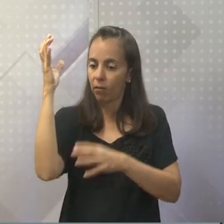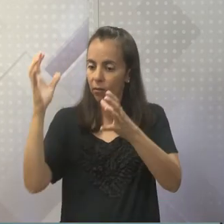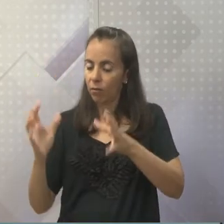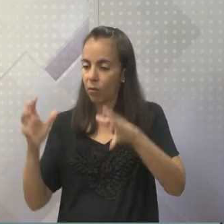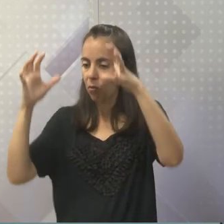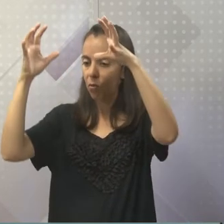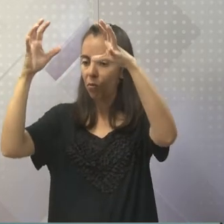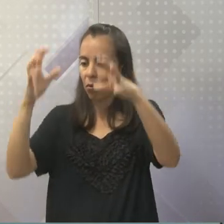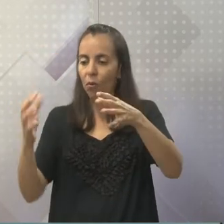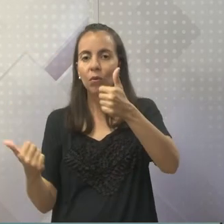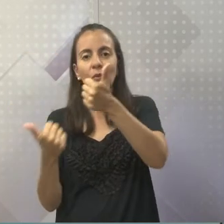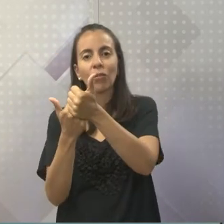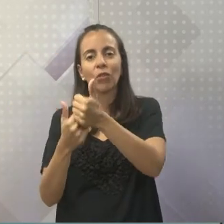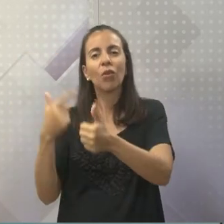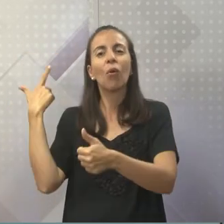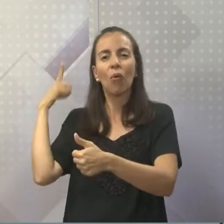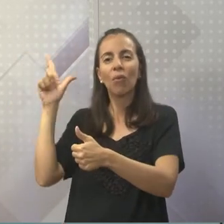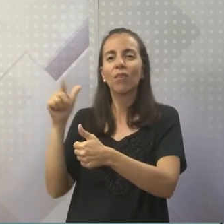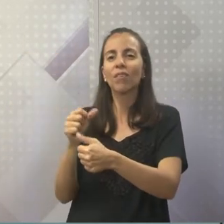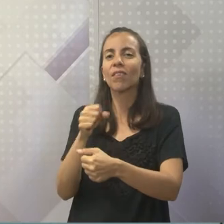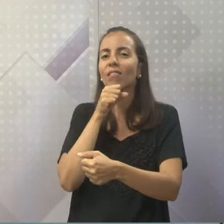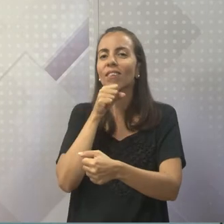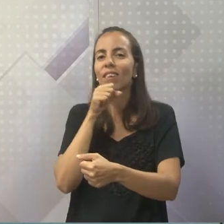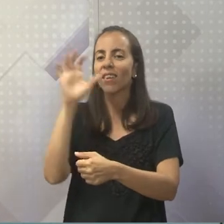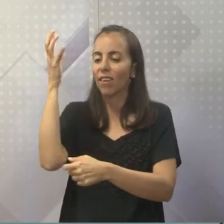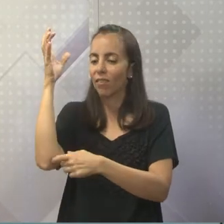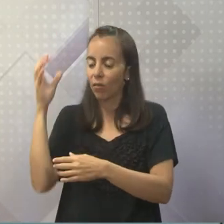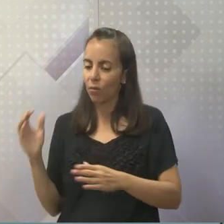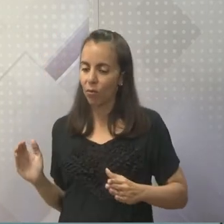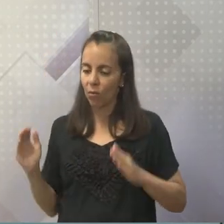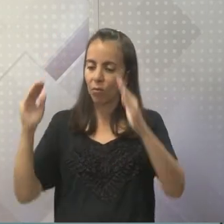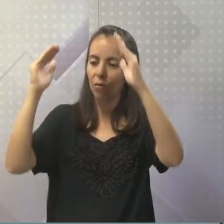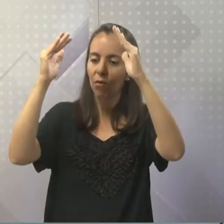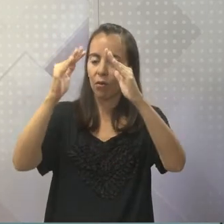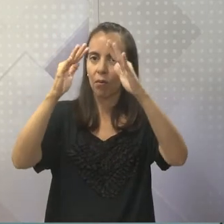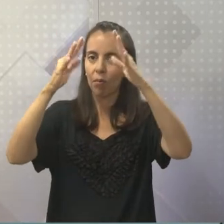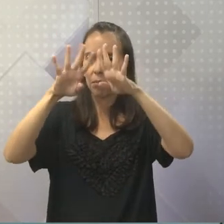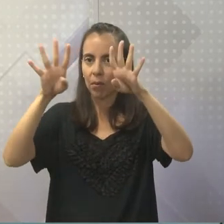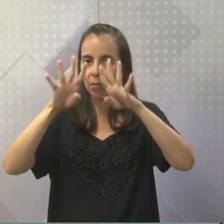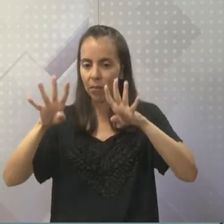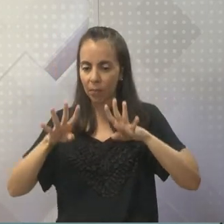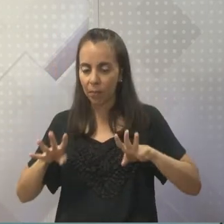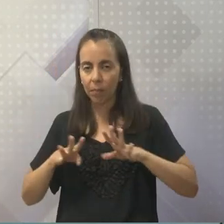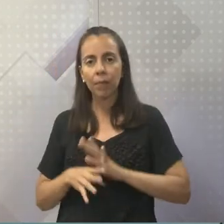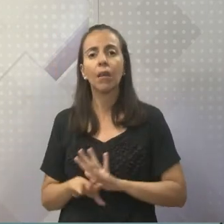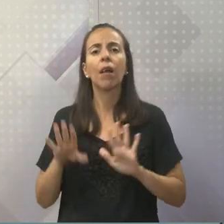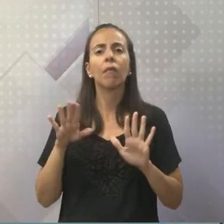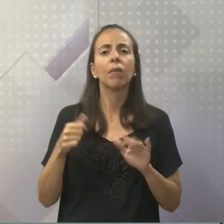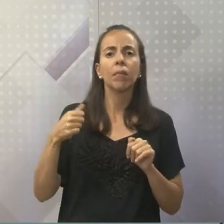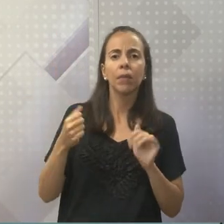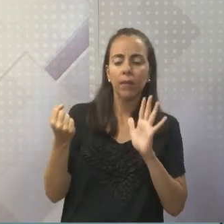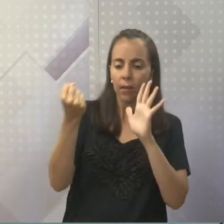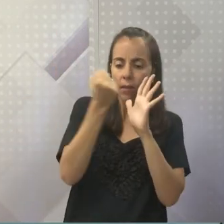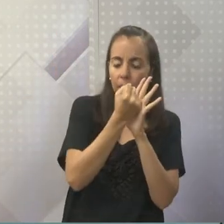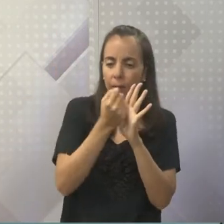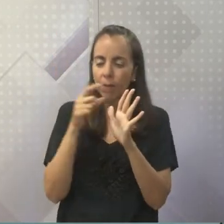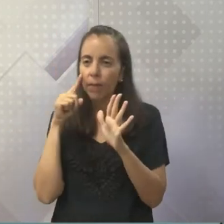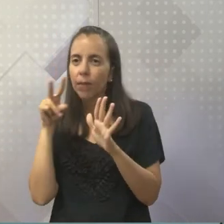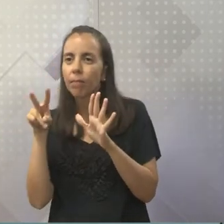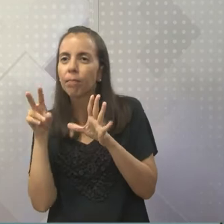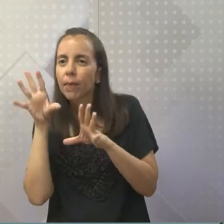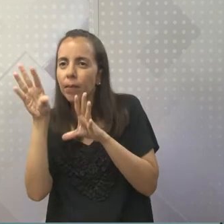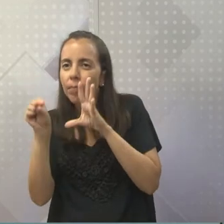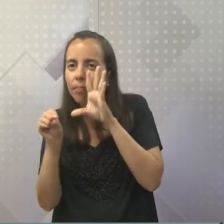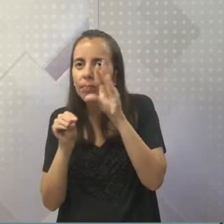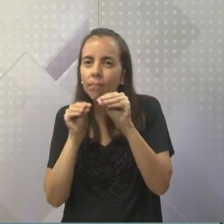não sei se vocês já perceberam, nós somos muitos visuais. E às vezes a gente precisa de símbolos. Algo que a gente pegue. Para que a